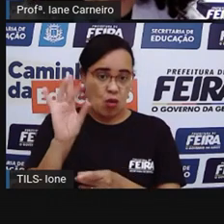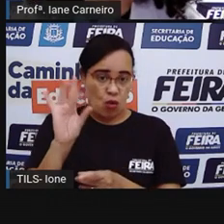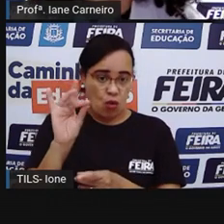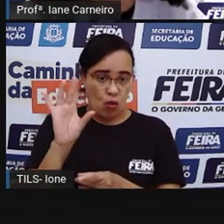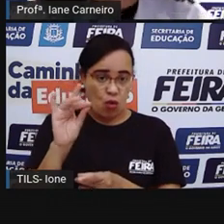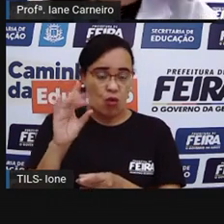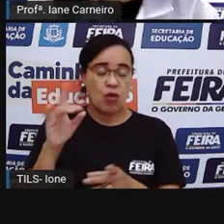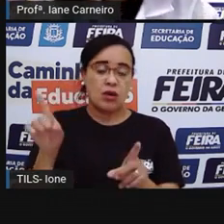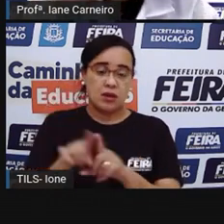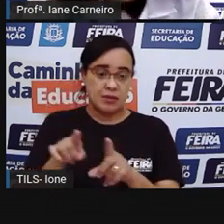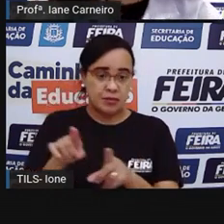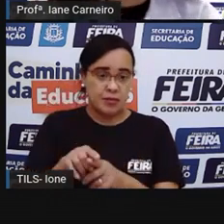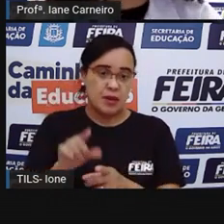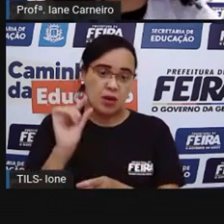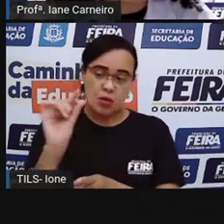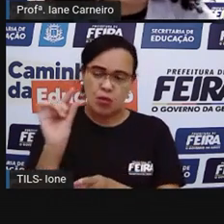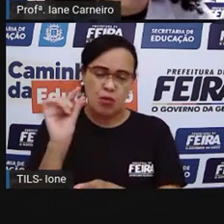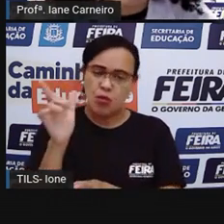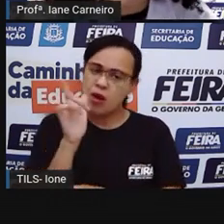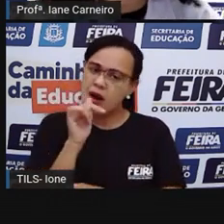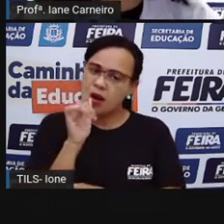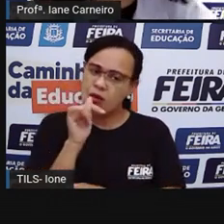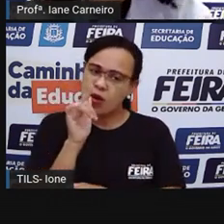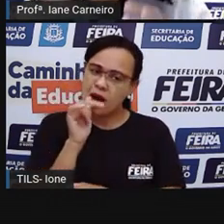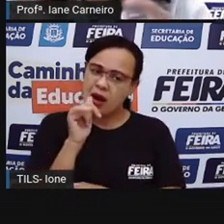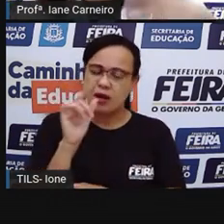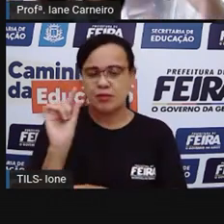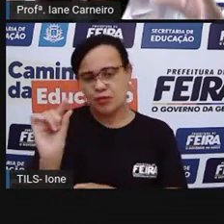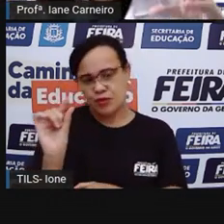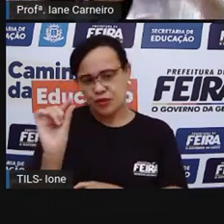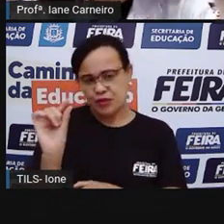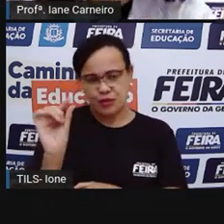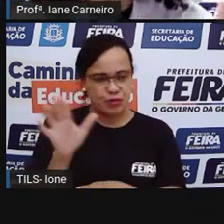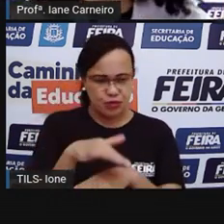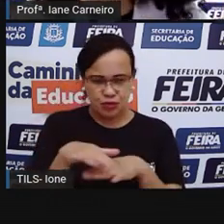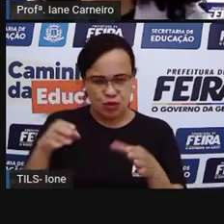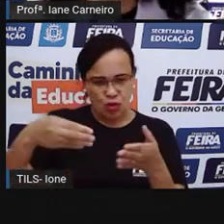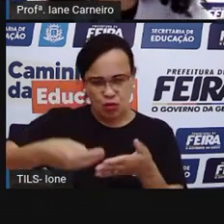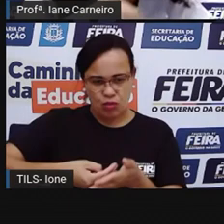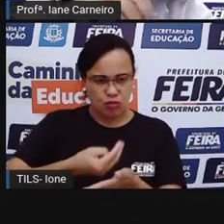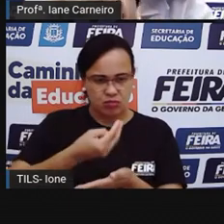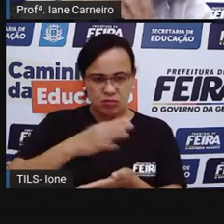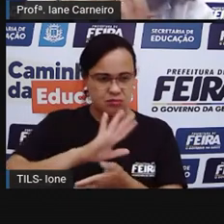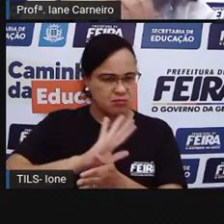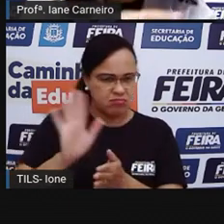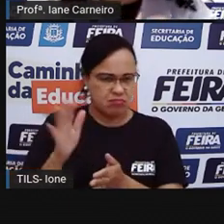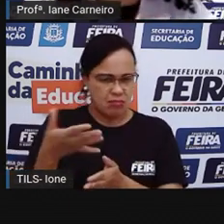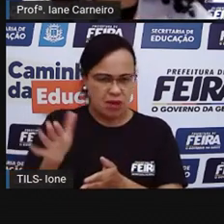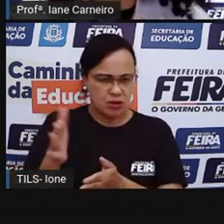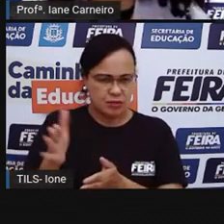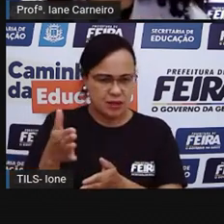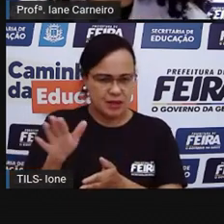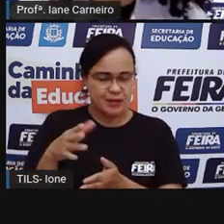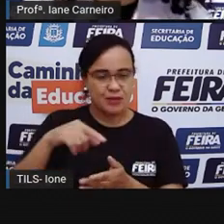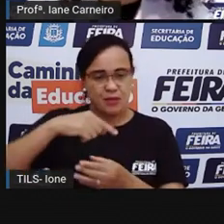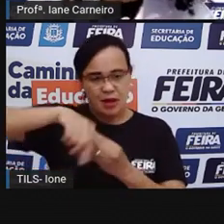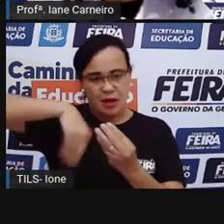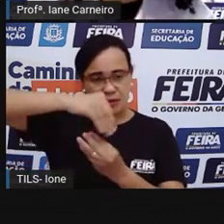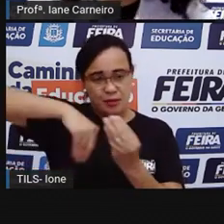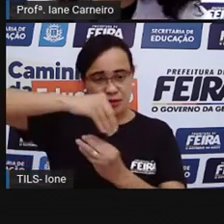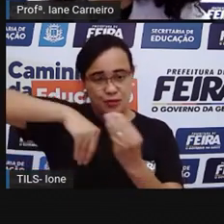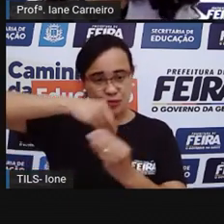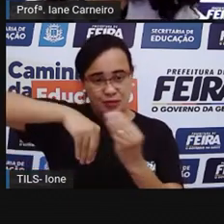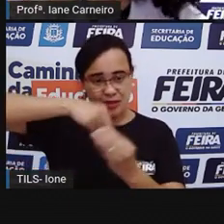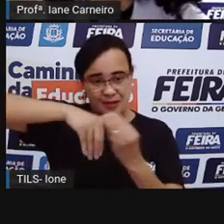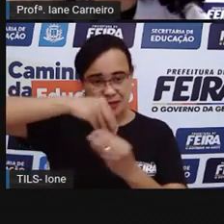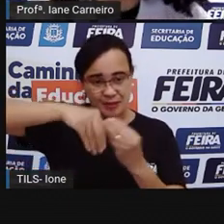de água, né? Se colocou uma colher de detergente, vocês vão precisar de pouquinho mais de água, que é para diluir o detergente,